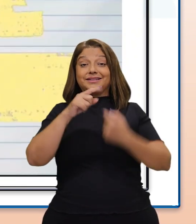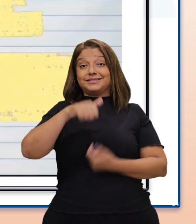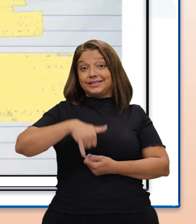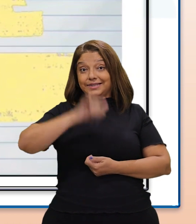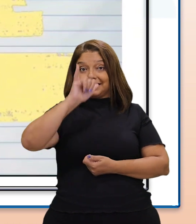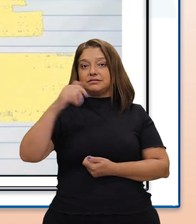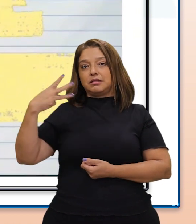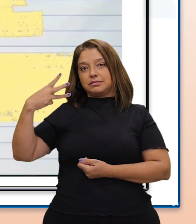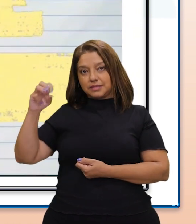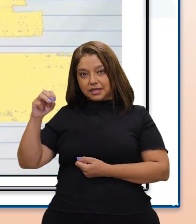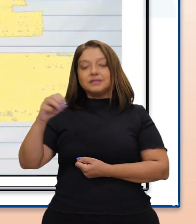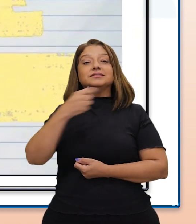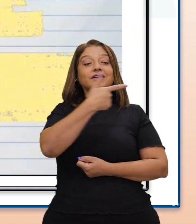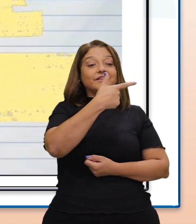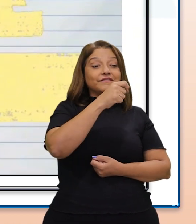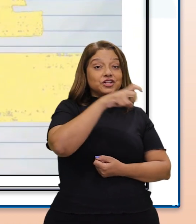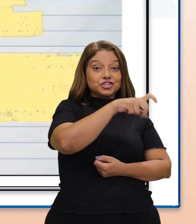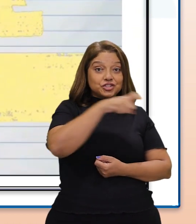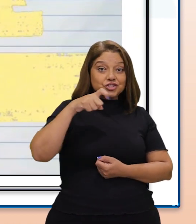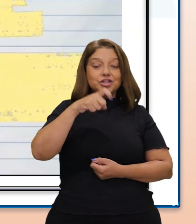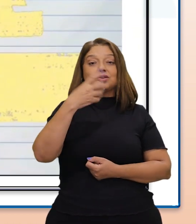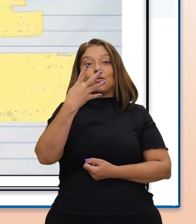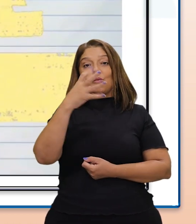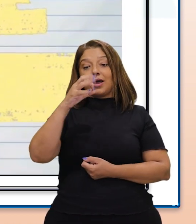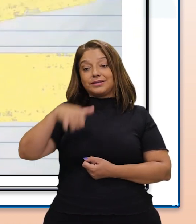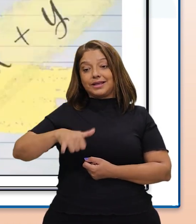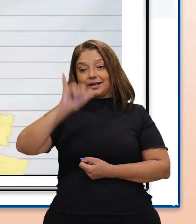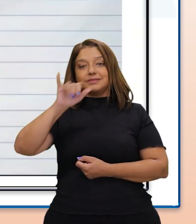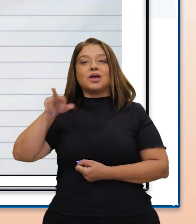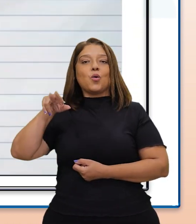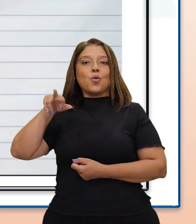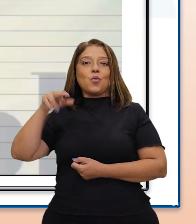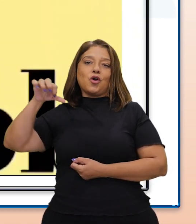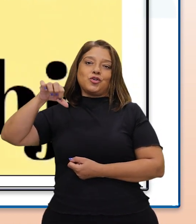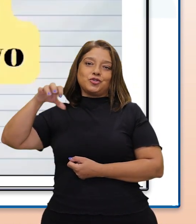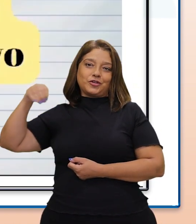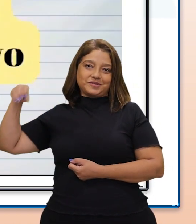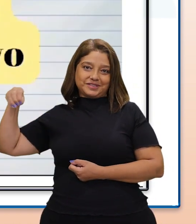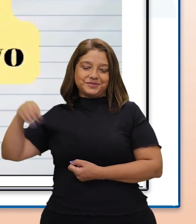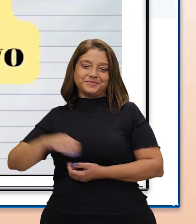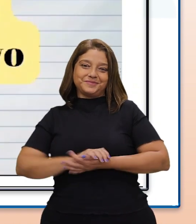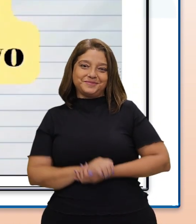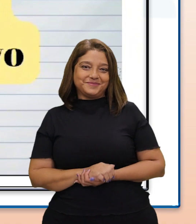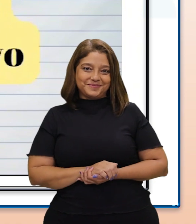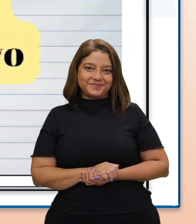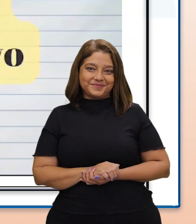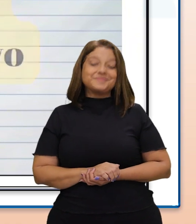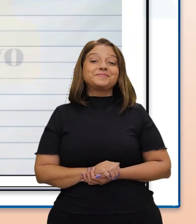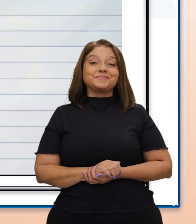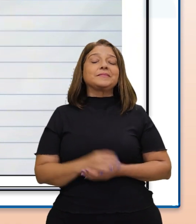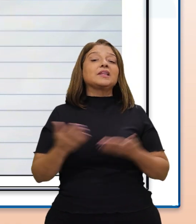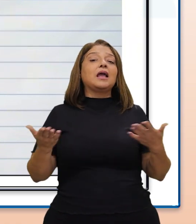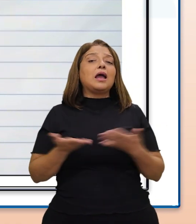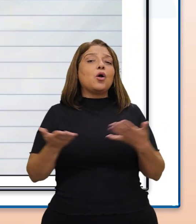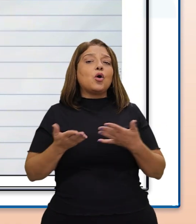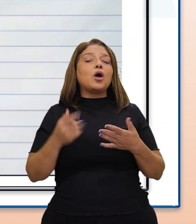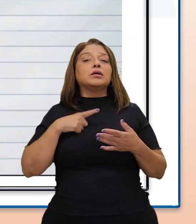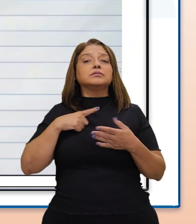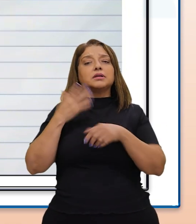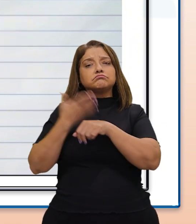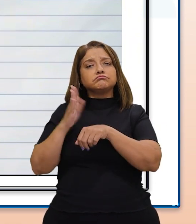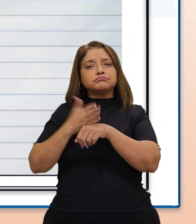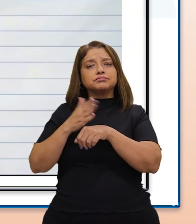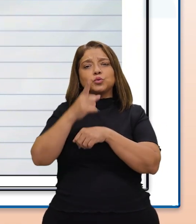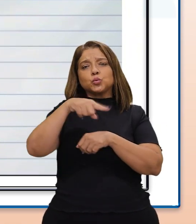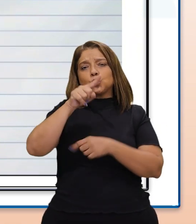e 20X mais 40Y é igual a 900. Agora, vamos para o exercício